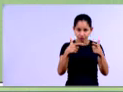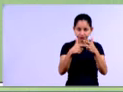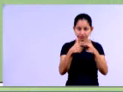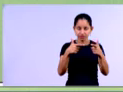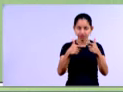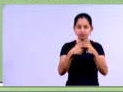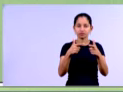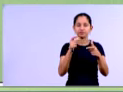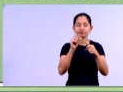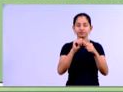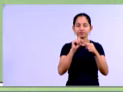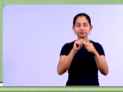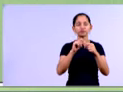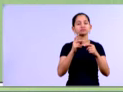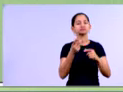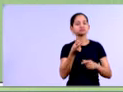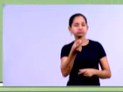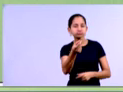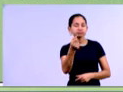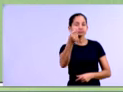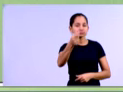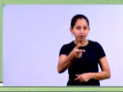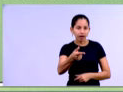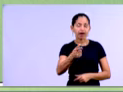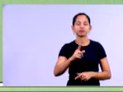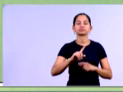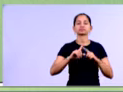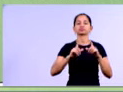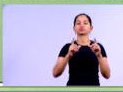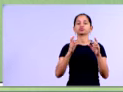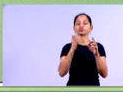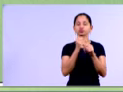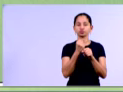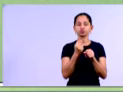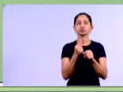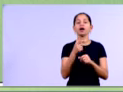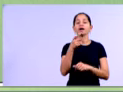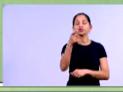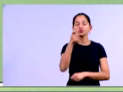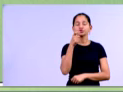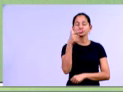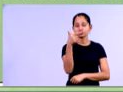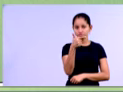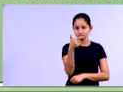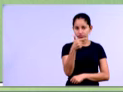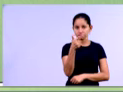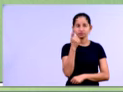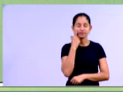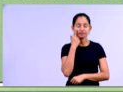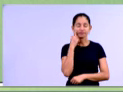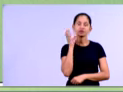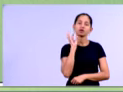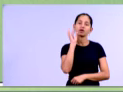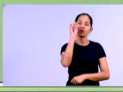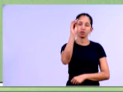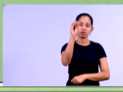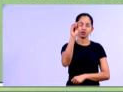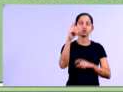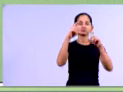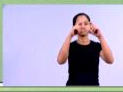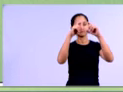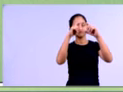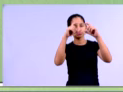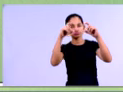divisão aqui, ó, realizável a longo prazo, dividido pelo exigível total, e você vai encontrar o x2. E você vai colocá-lo aqui, né, na nossa